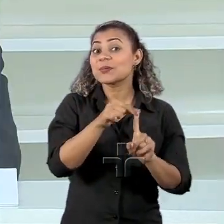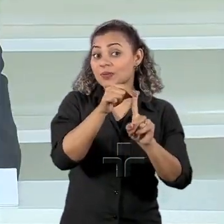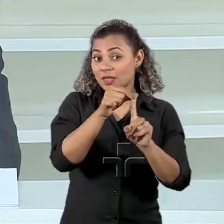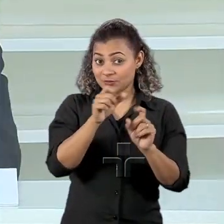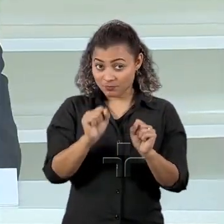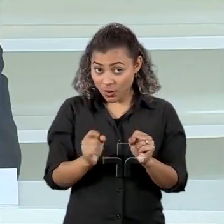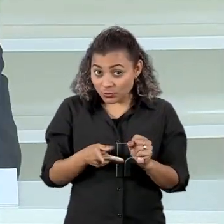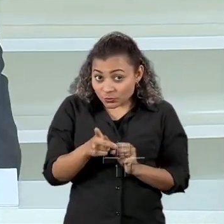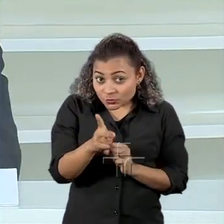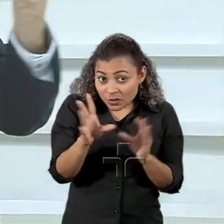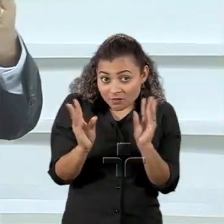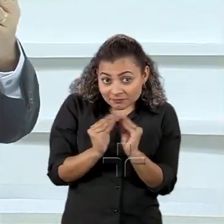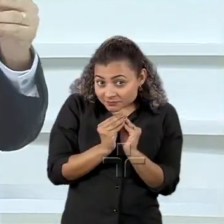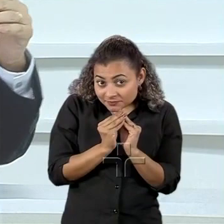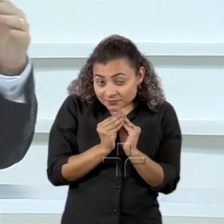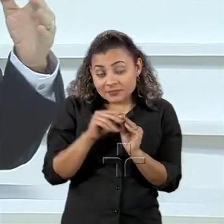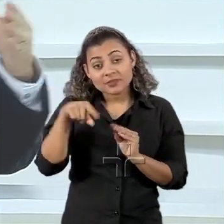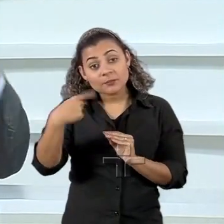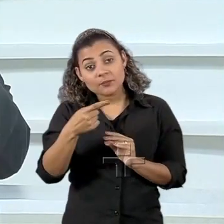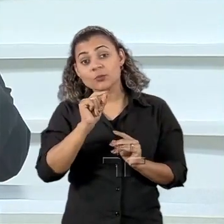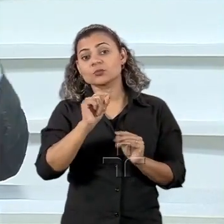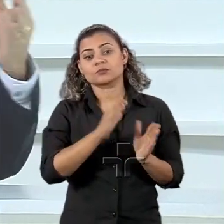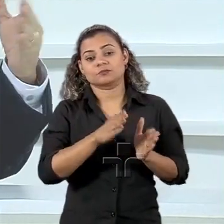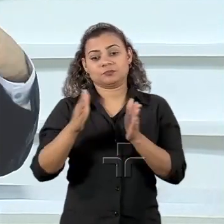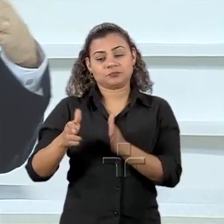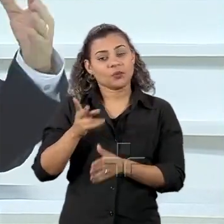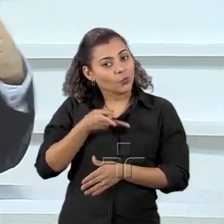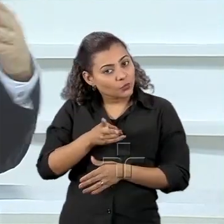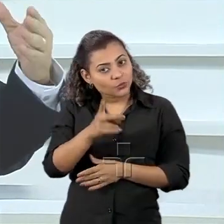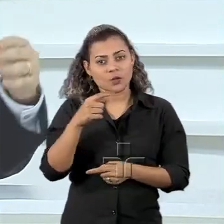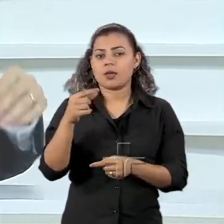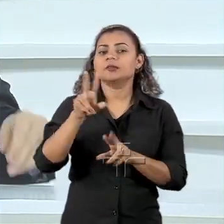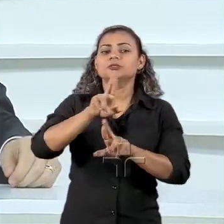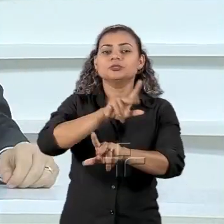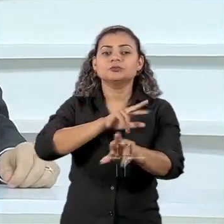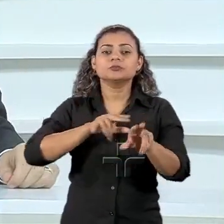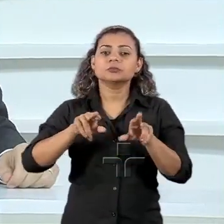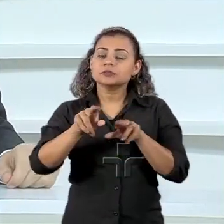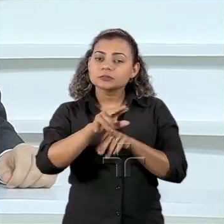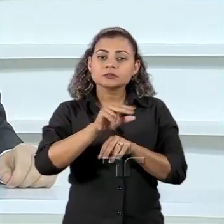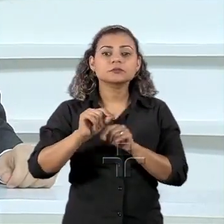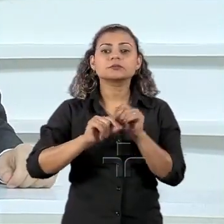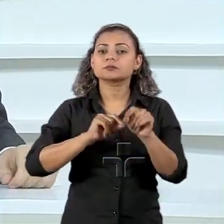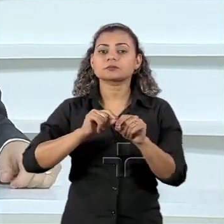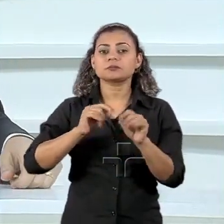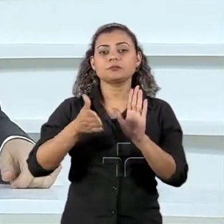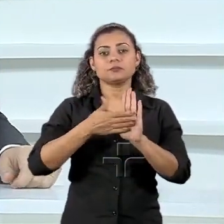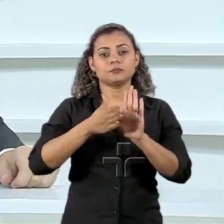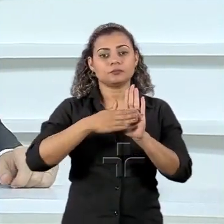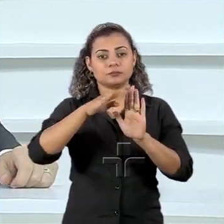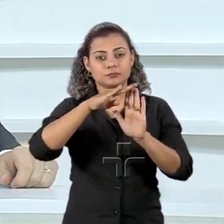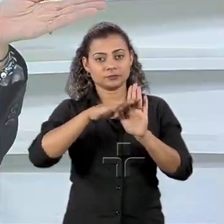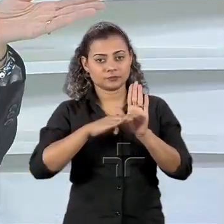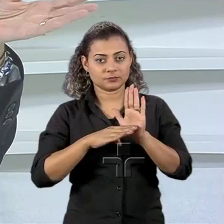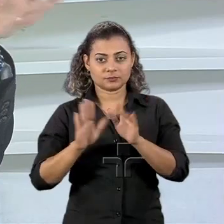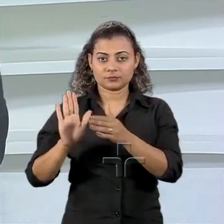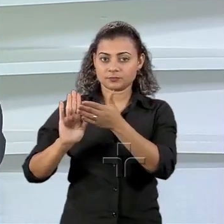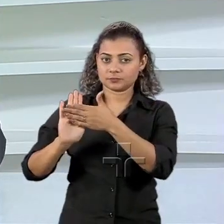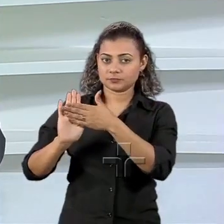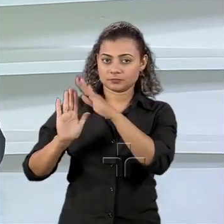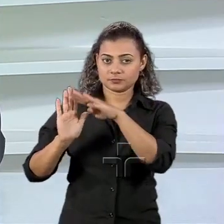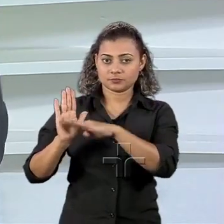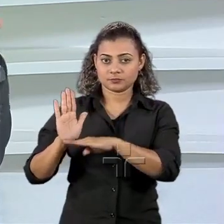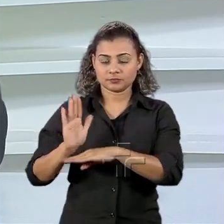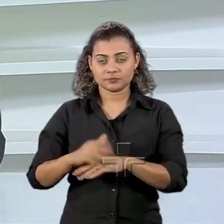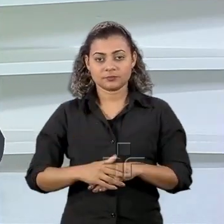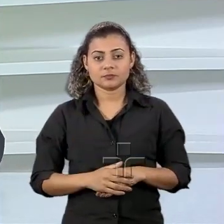terminar rapidamente e a gente partir ainda sobre essas diferenças entre as diversas propostas que estão em jogo. o senhor pudesse dizer isso